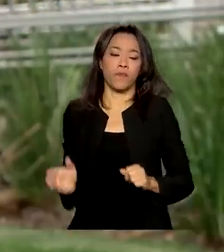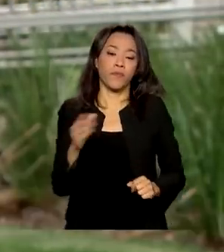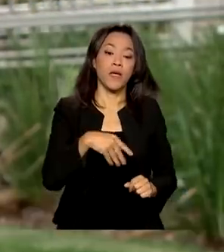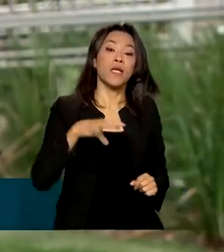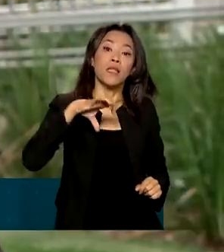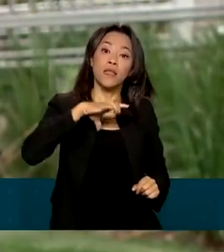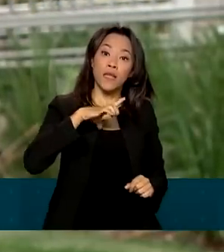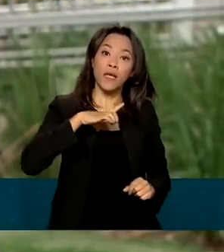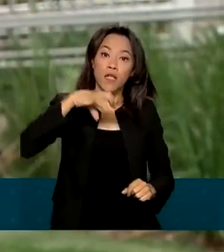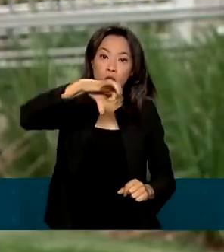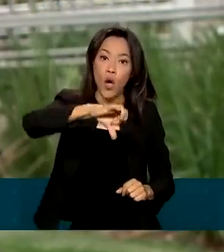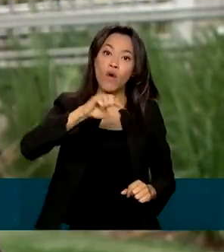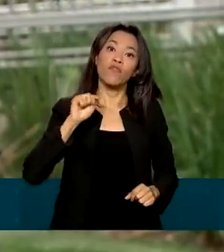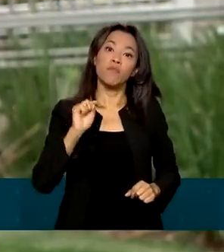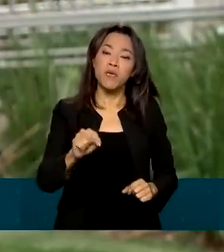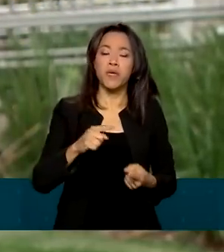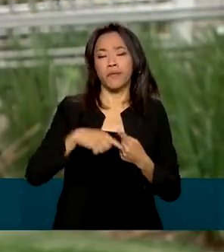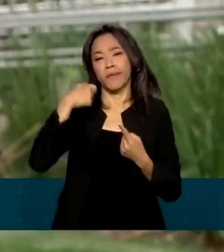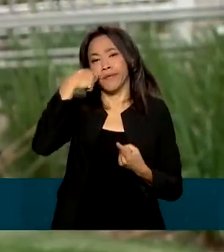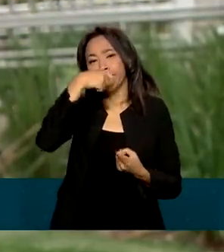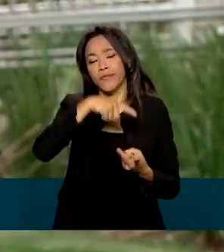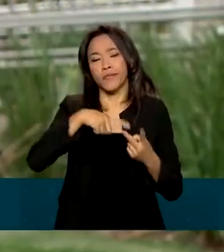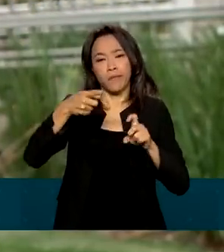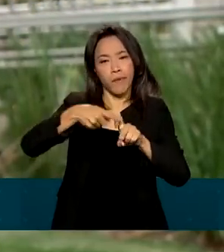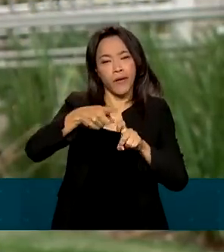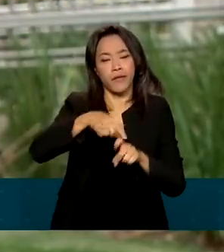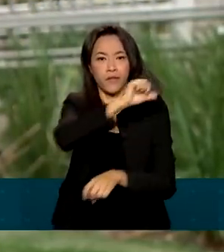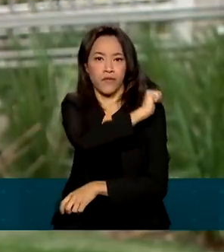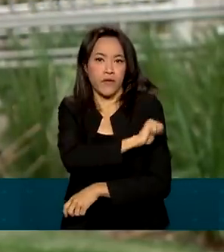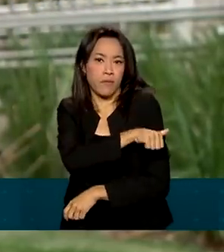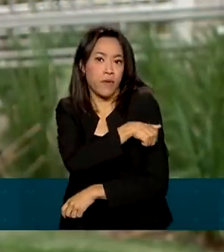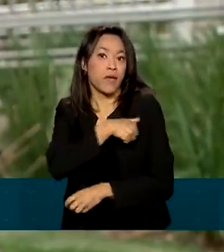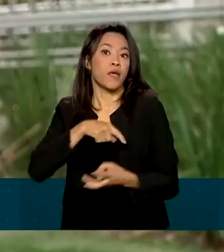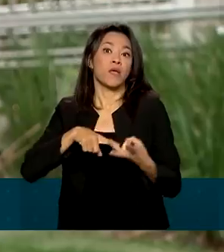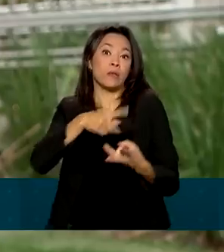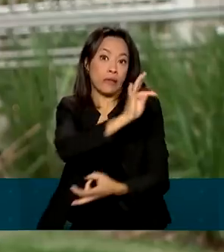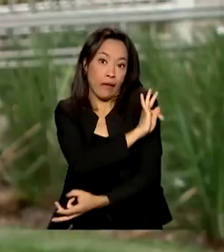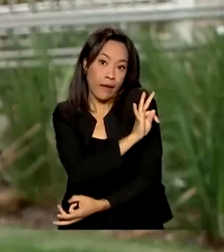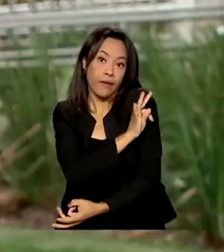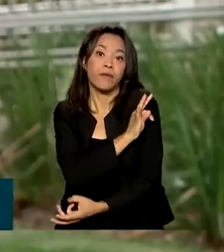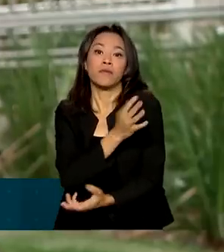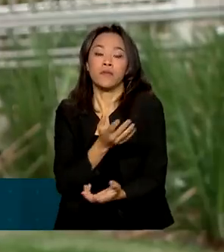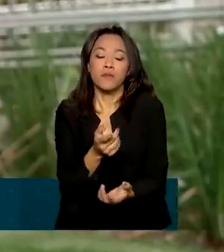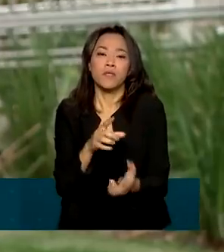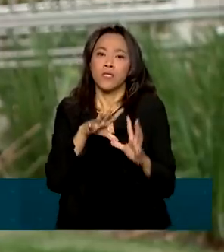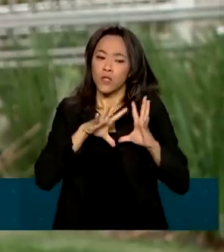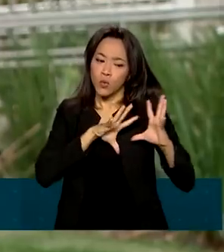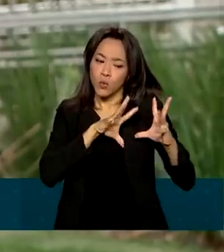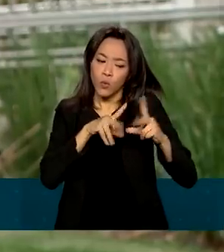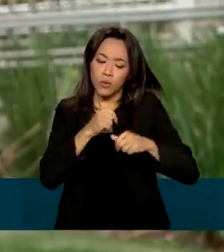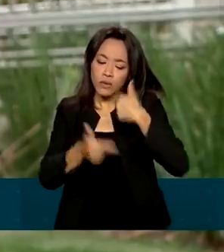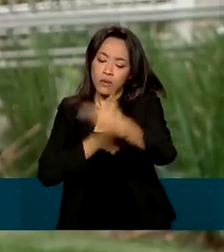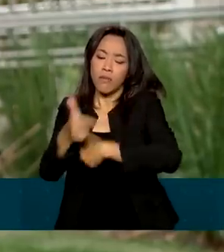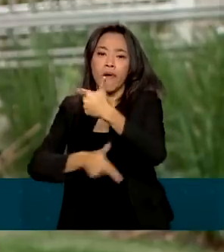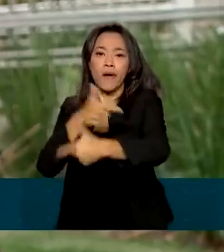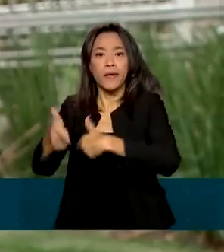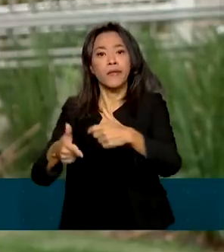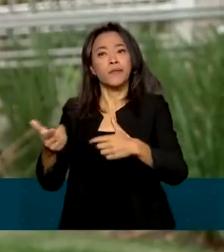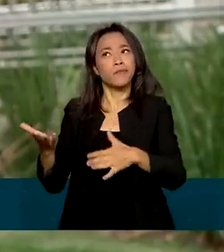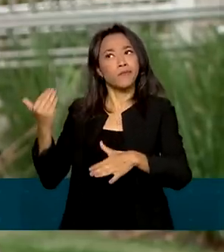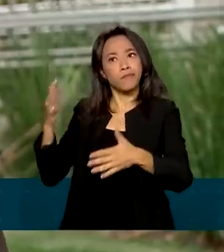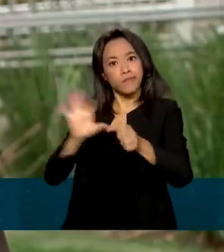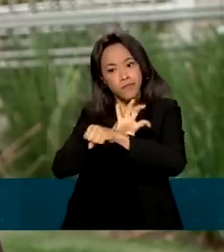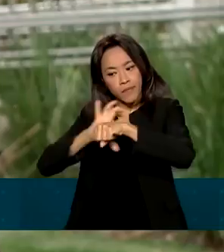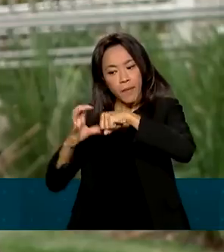funcionários. São dentistas, médicos, enfermeiros e técnicos em enfermagem, que atuaram na linha de frente no